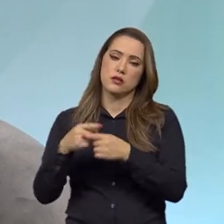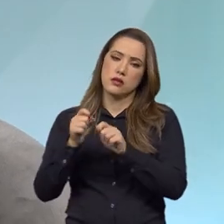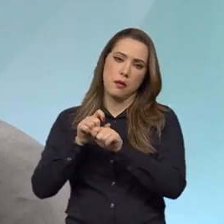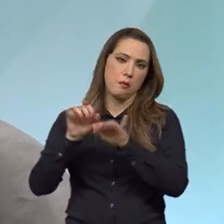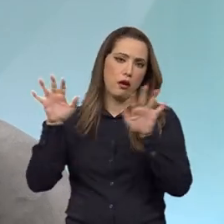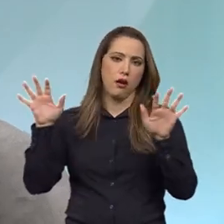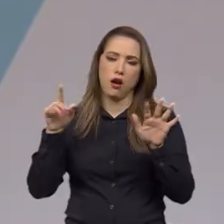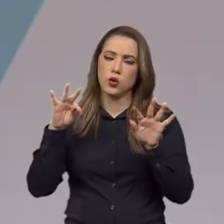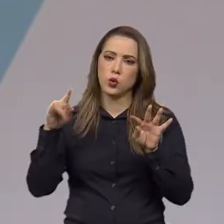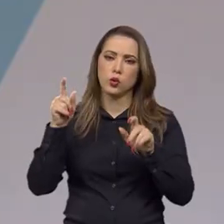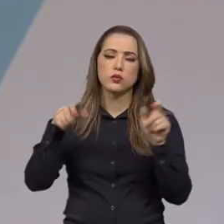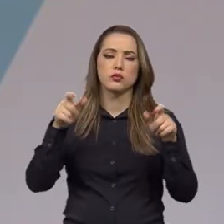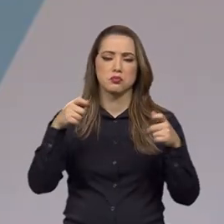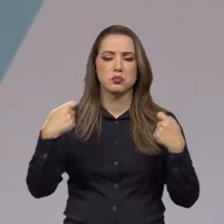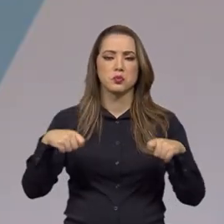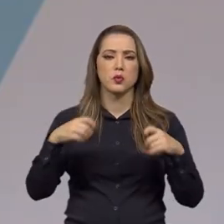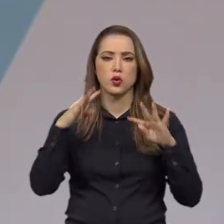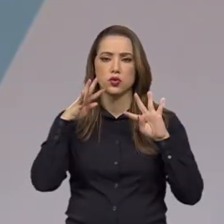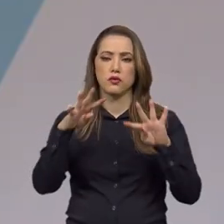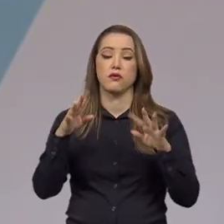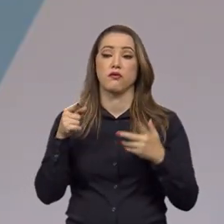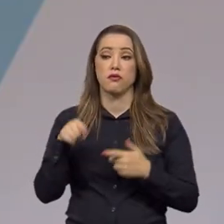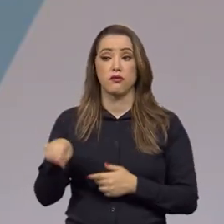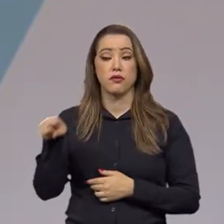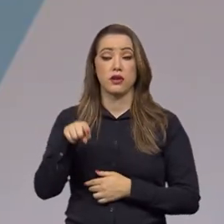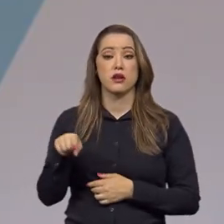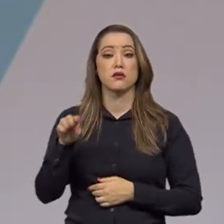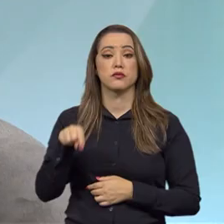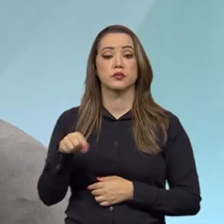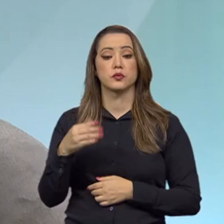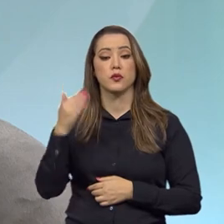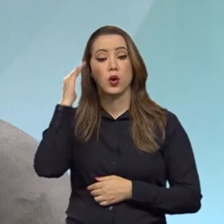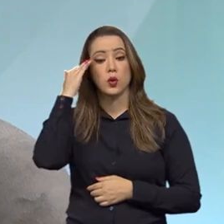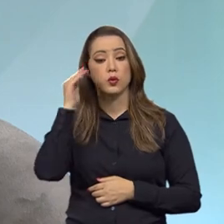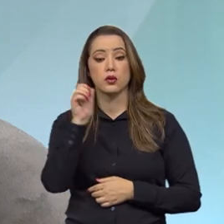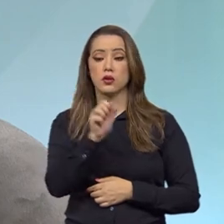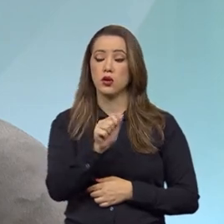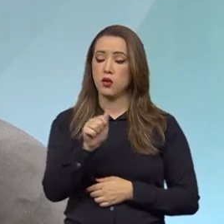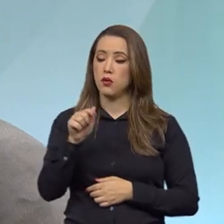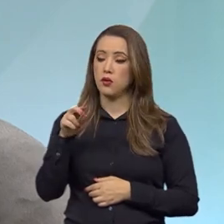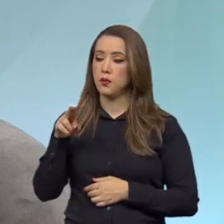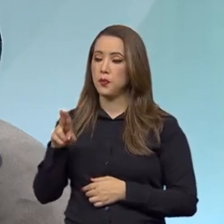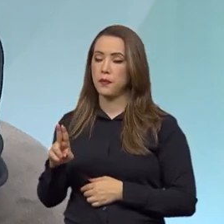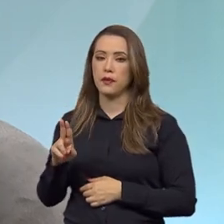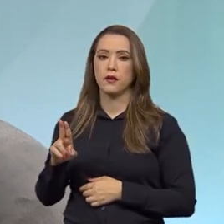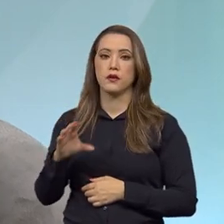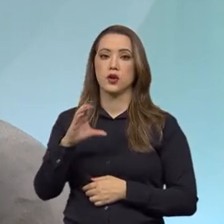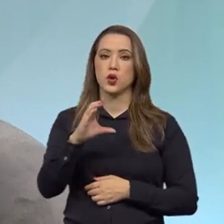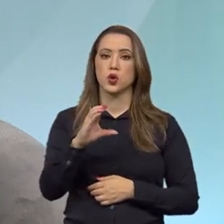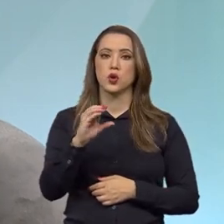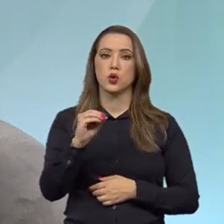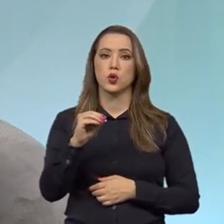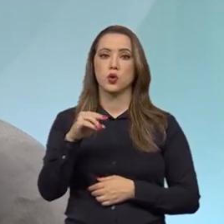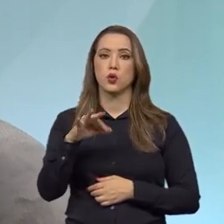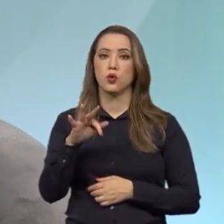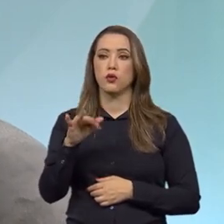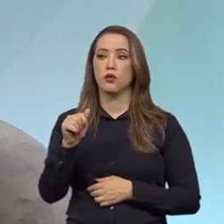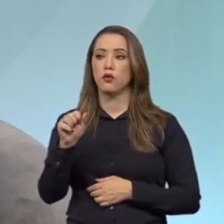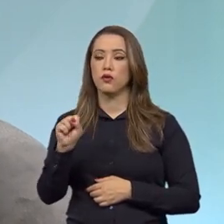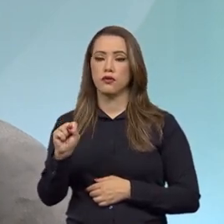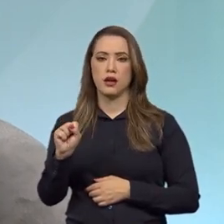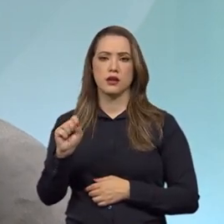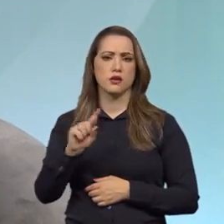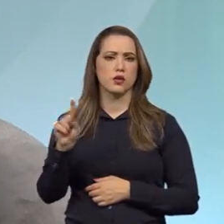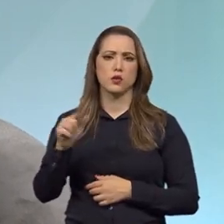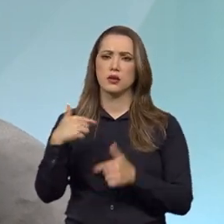ajuizamos uma ação. No âmbito, no entendimento da Advocacia Geral da União, o CONFAS não atuou de